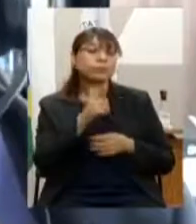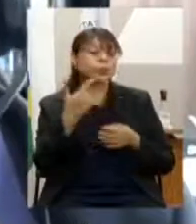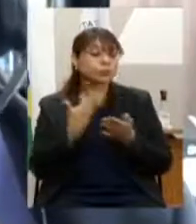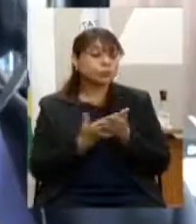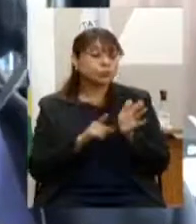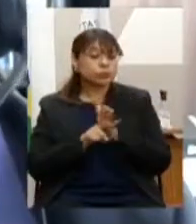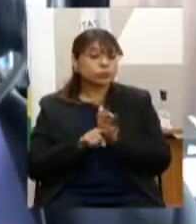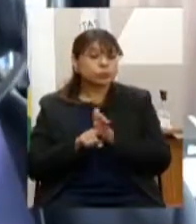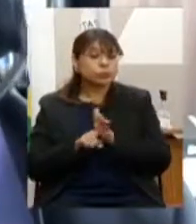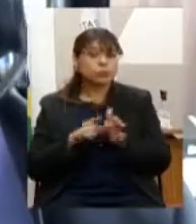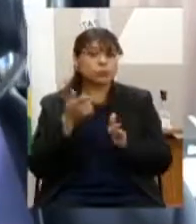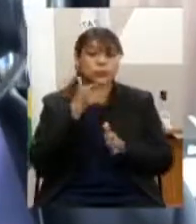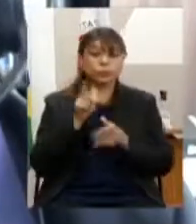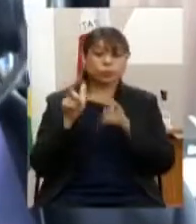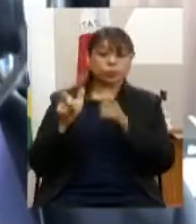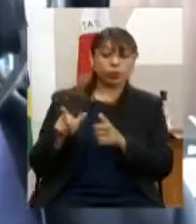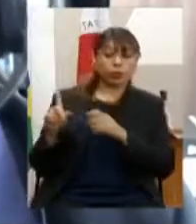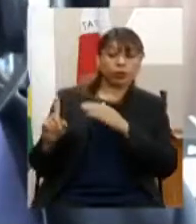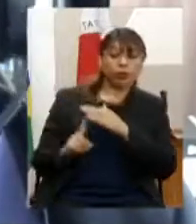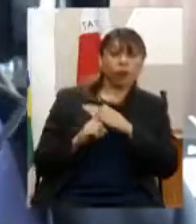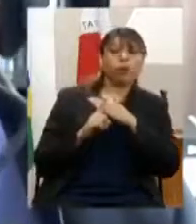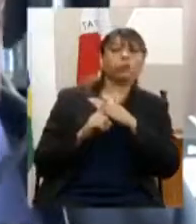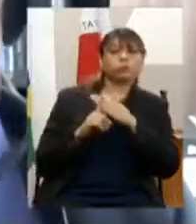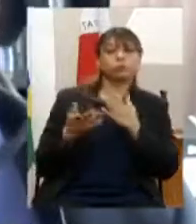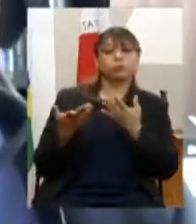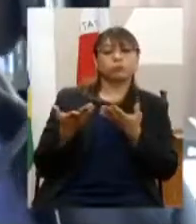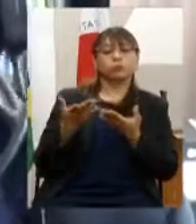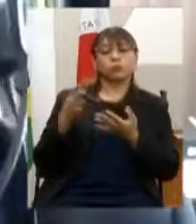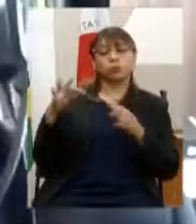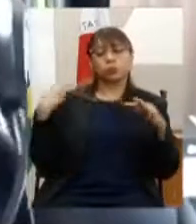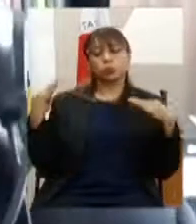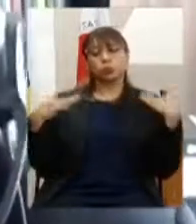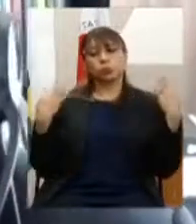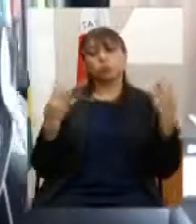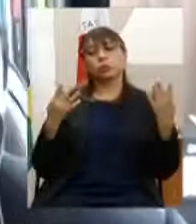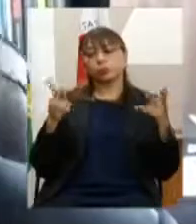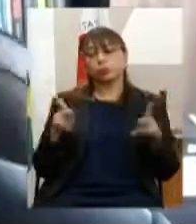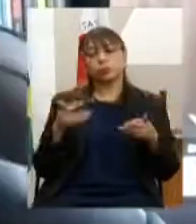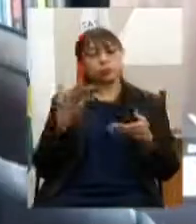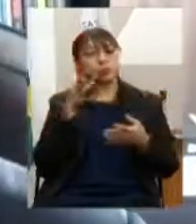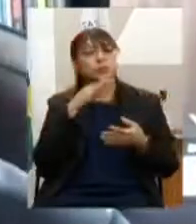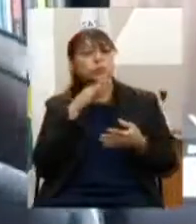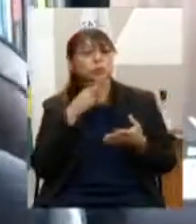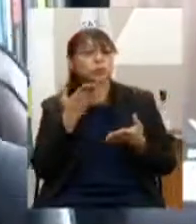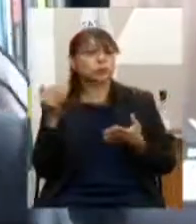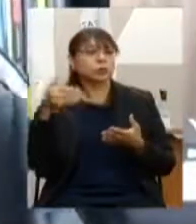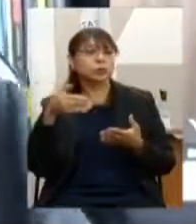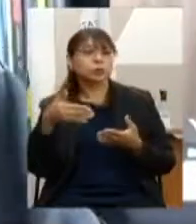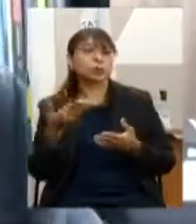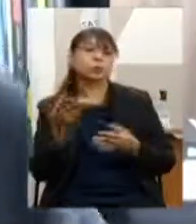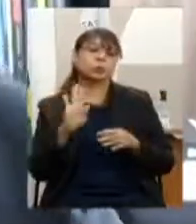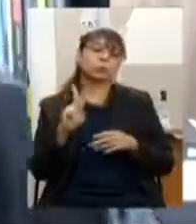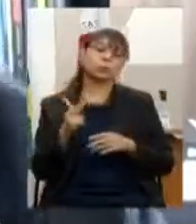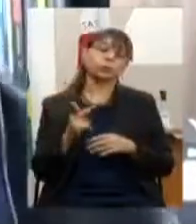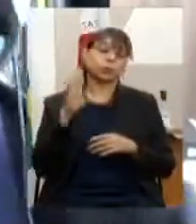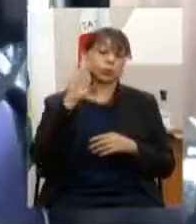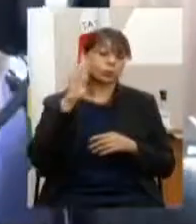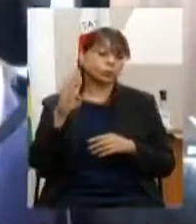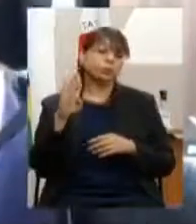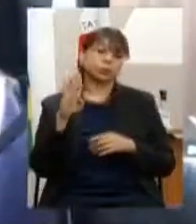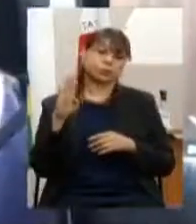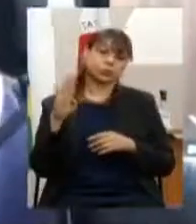construção de terminal de atendimento aos turistas que virem a região metropolitana de Belo Horizonte especificamente